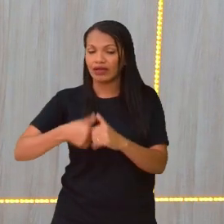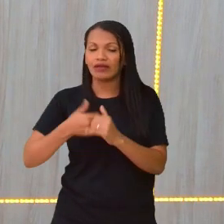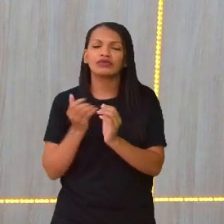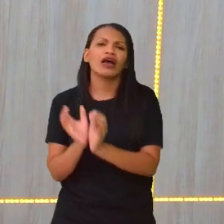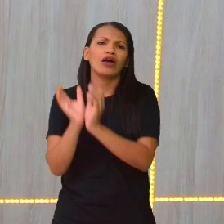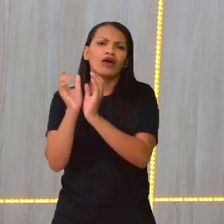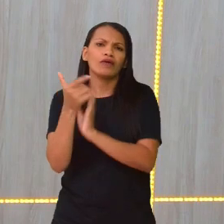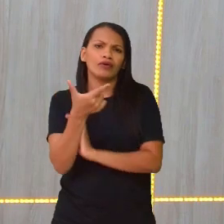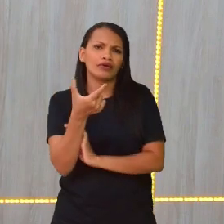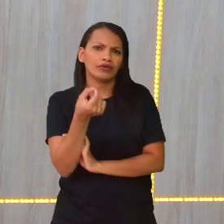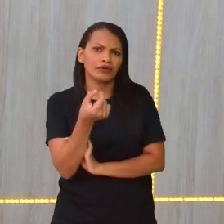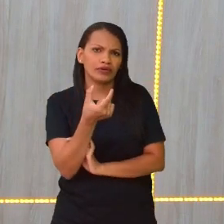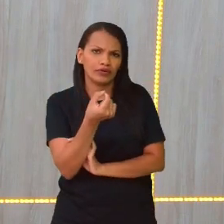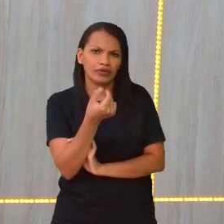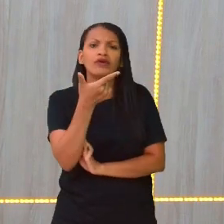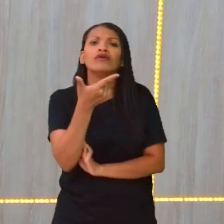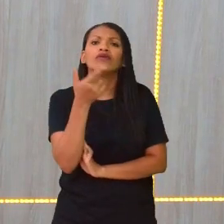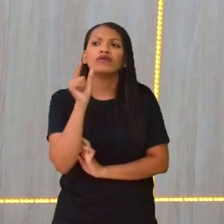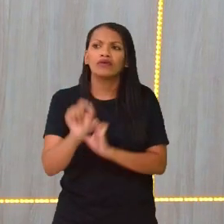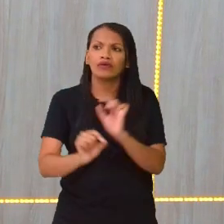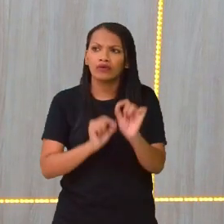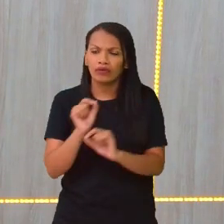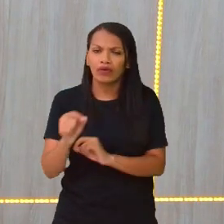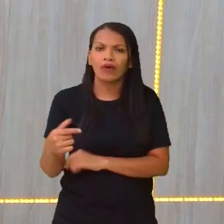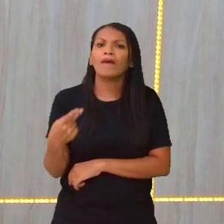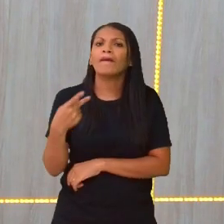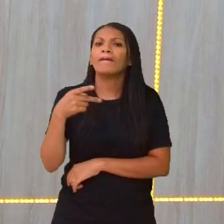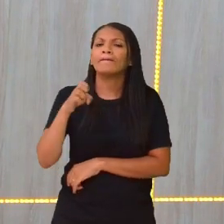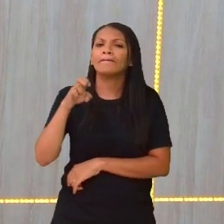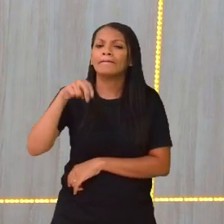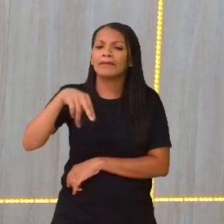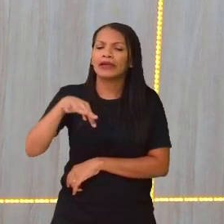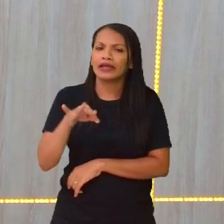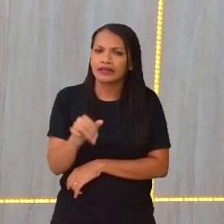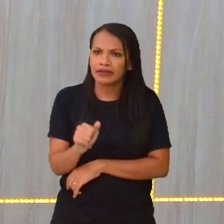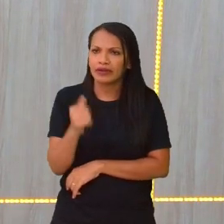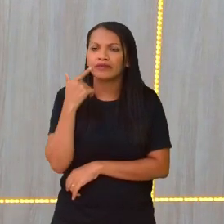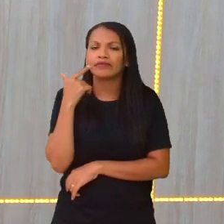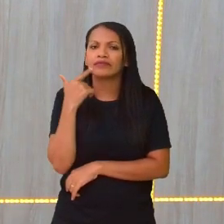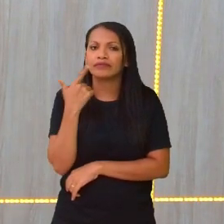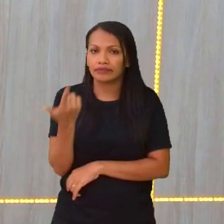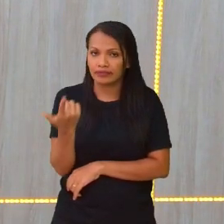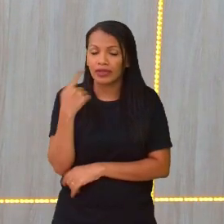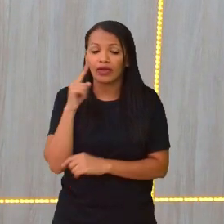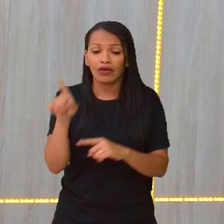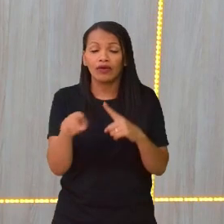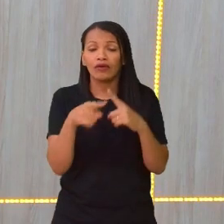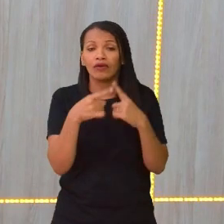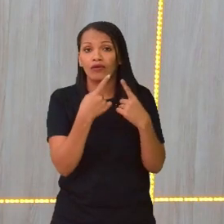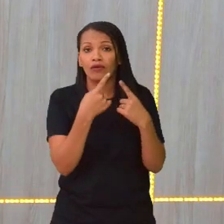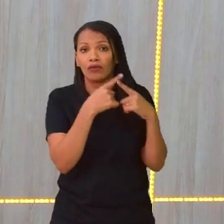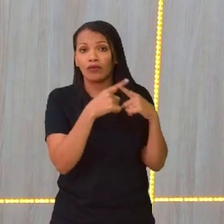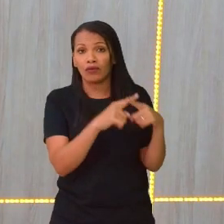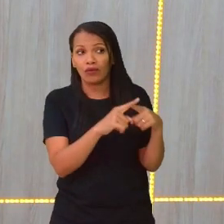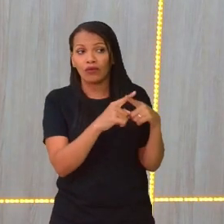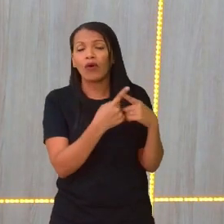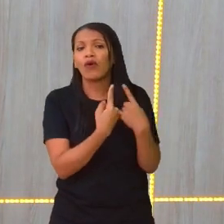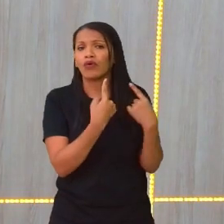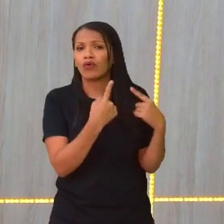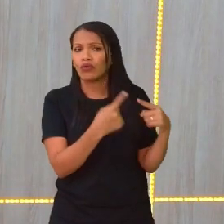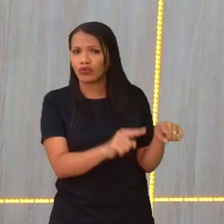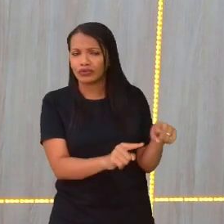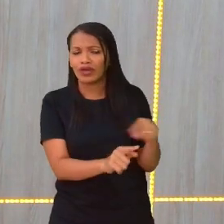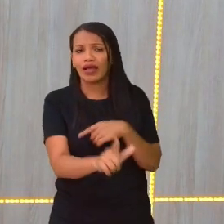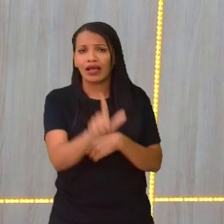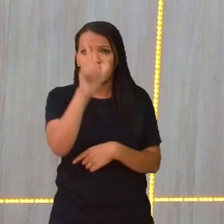Brasil conquistou o quê? O pentacampeonato. Em cima de quem? Da Alemanha. Coisa boa. Tá vendo? Agora vamos curar as nossas